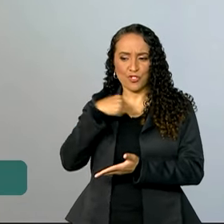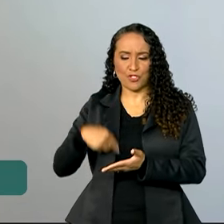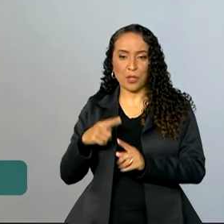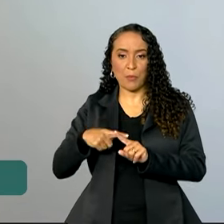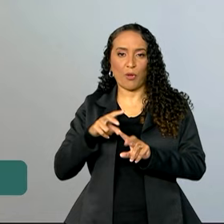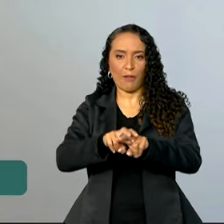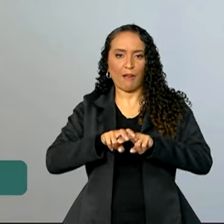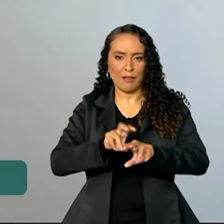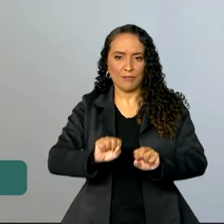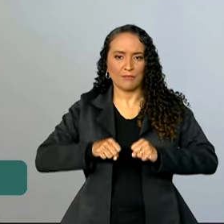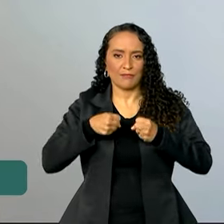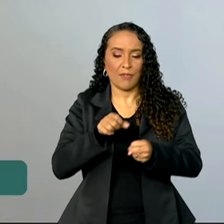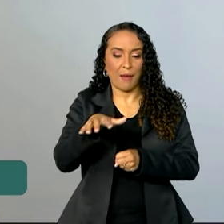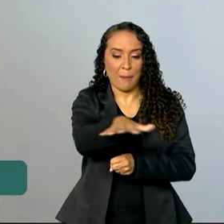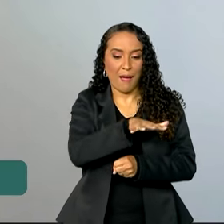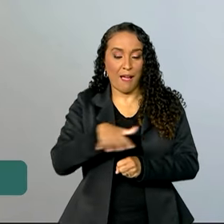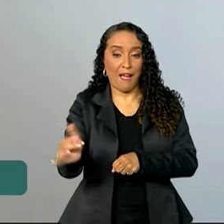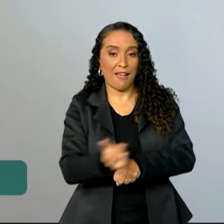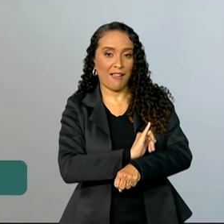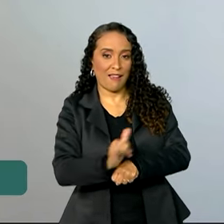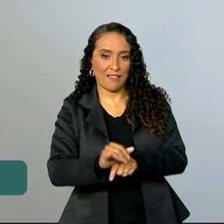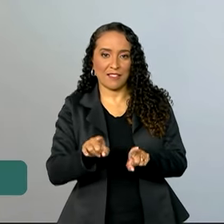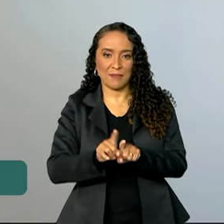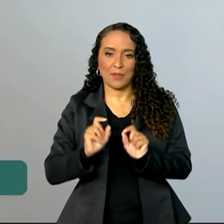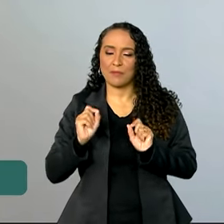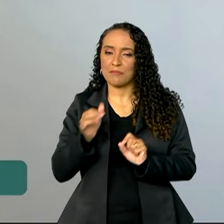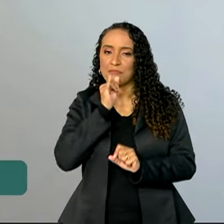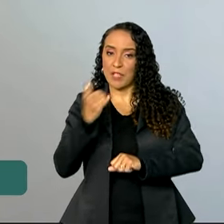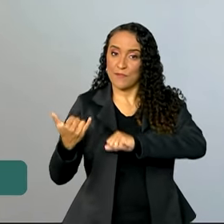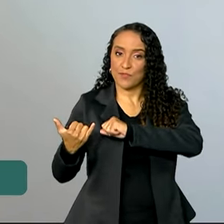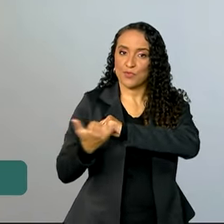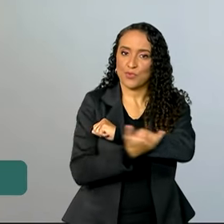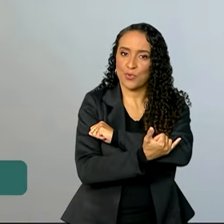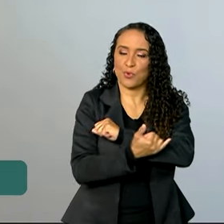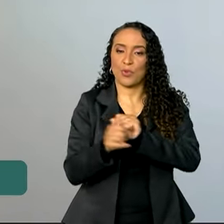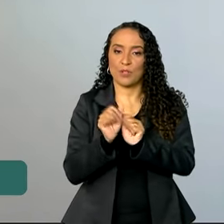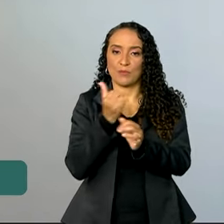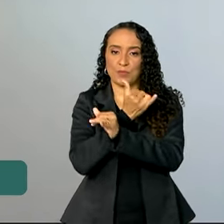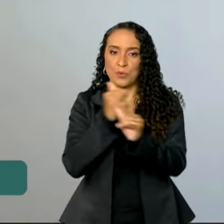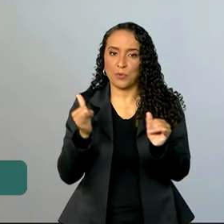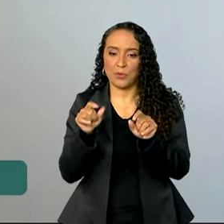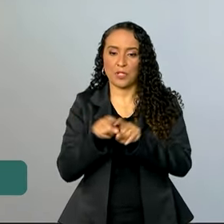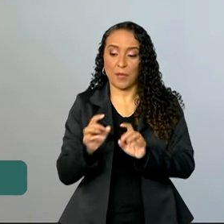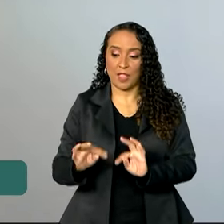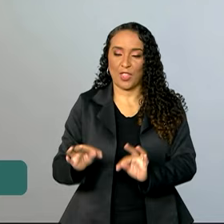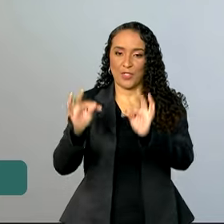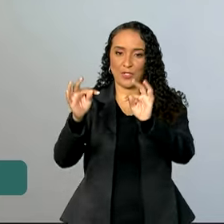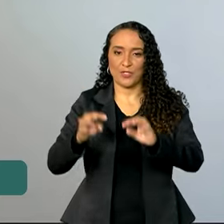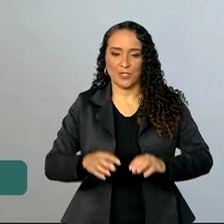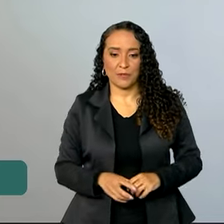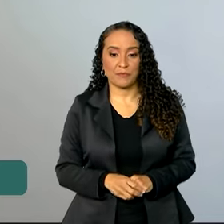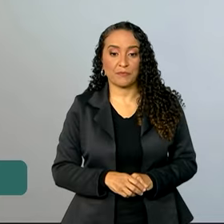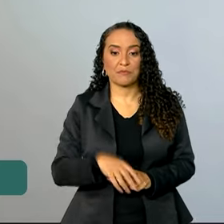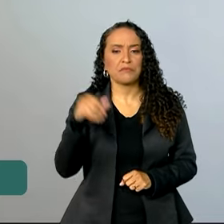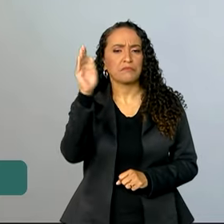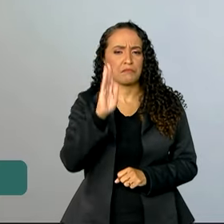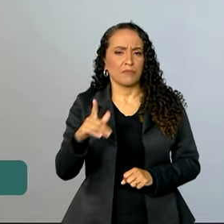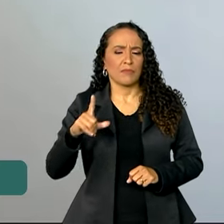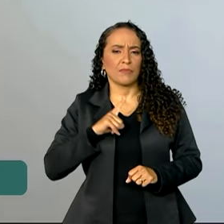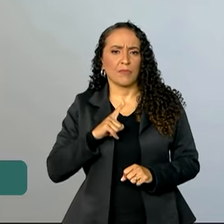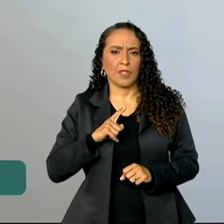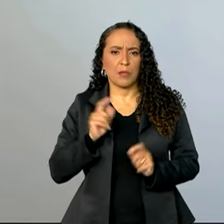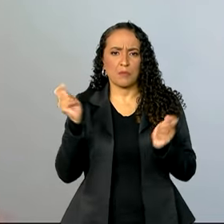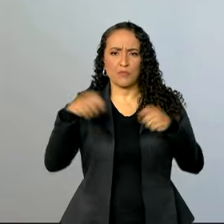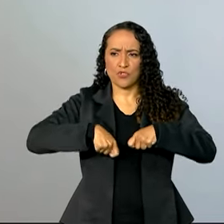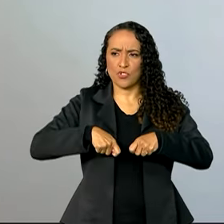fortalecimento de setores estratégicos, como infraestrutura, energia e tecnologia. O Brasil tem muito a ganhar